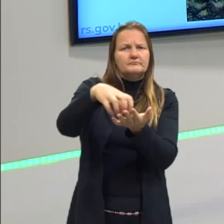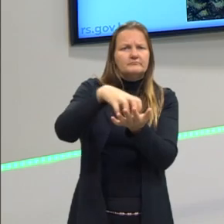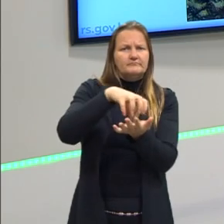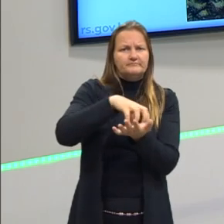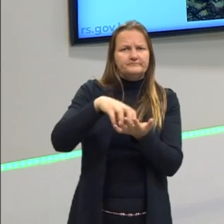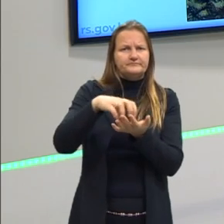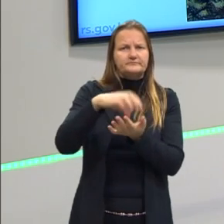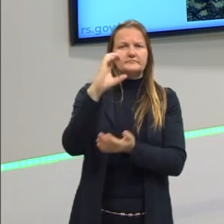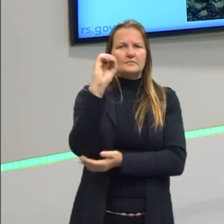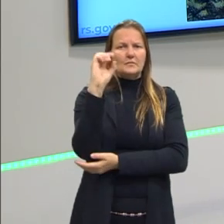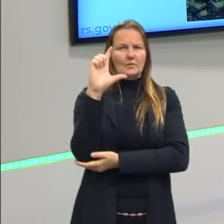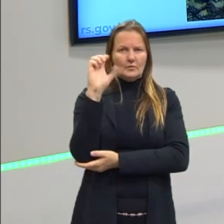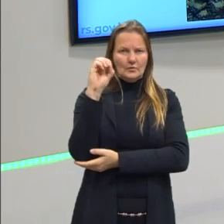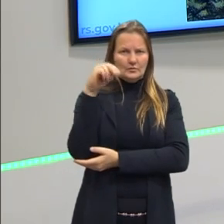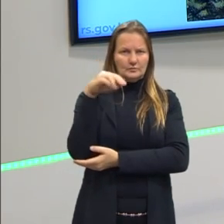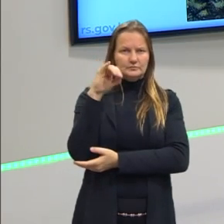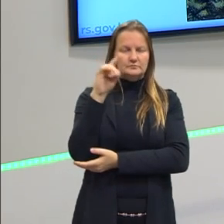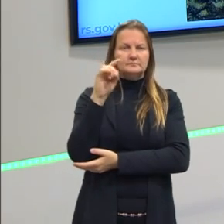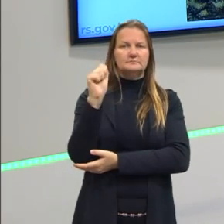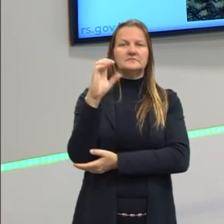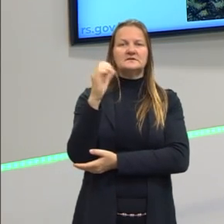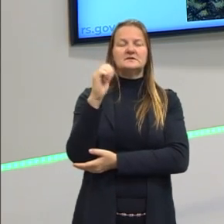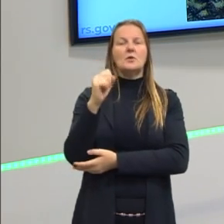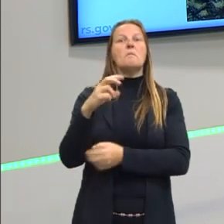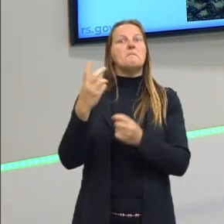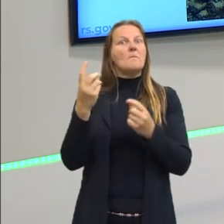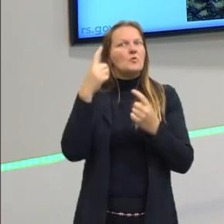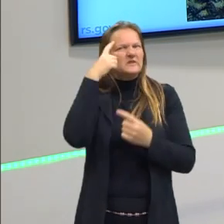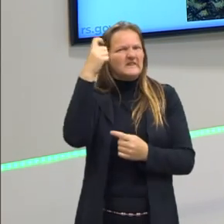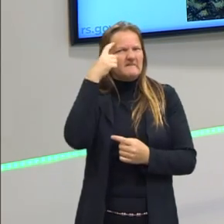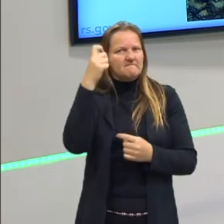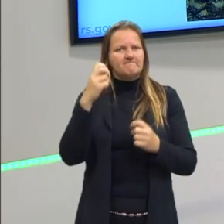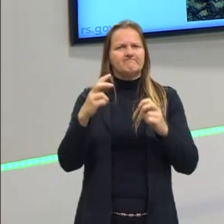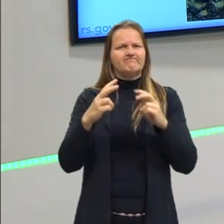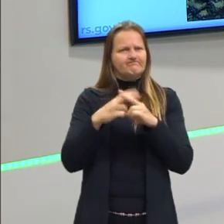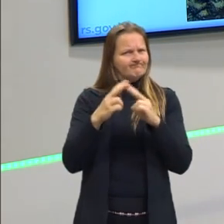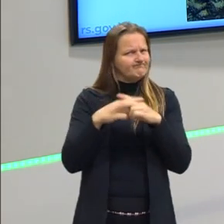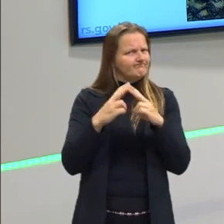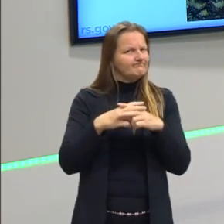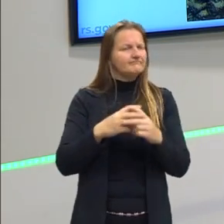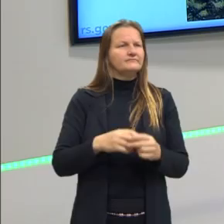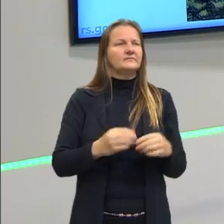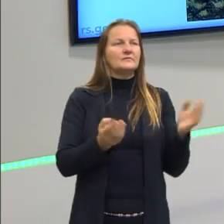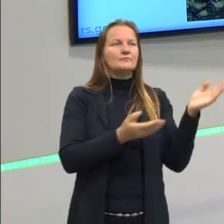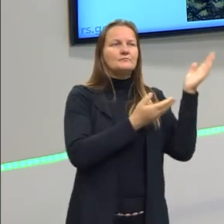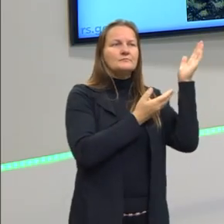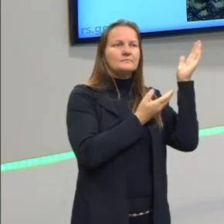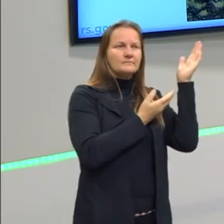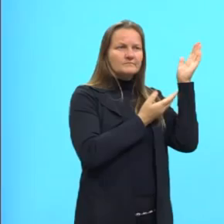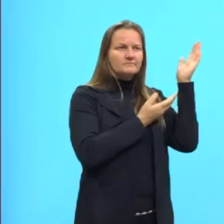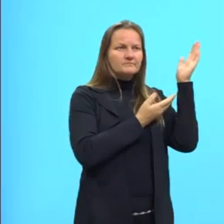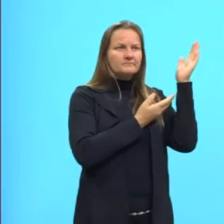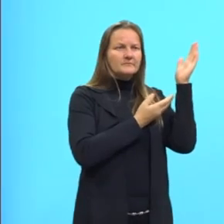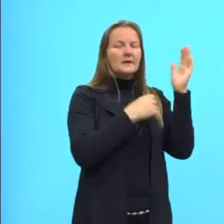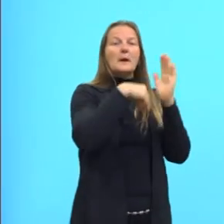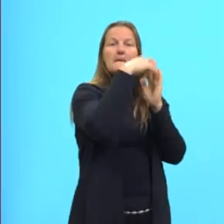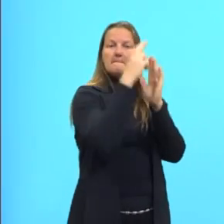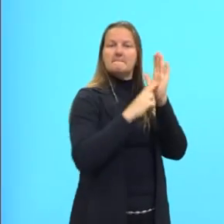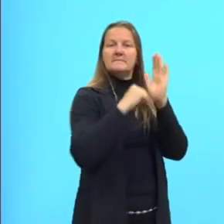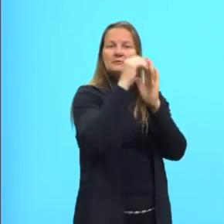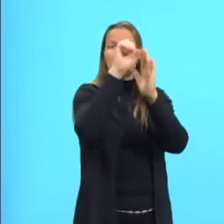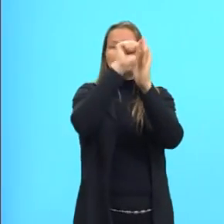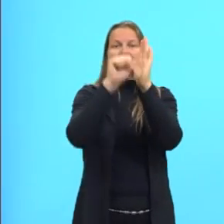em grande parte, à base da violência. Então, aqui a gente tem uma imagem que é uma pintura do século